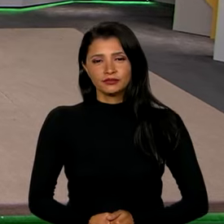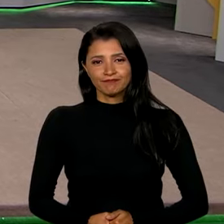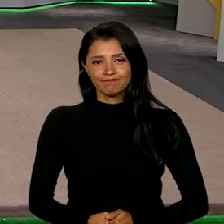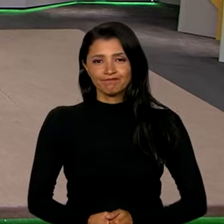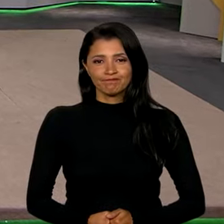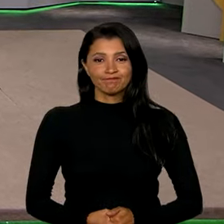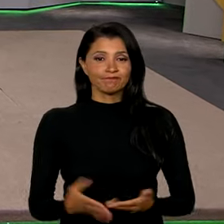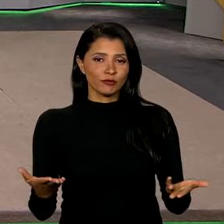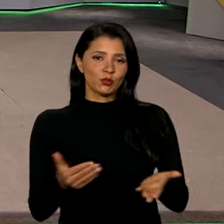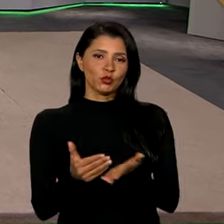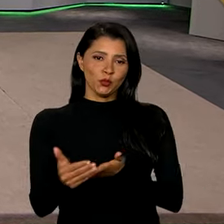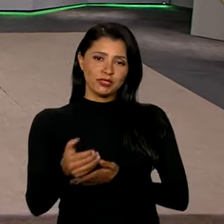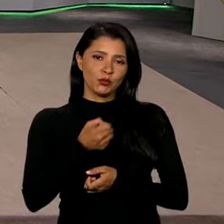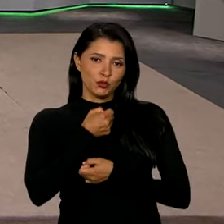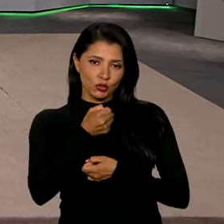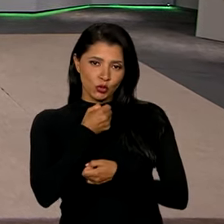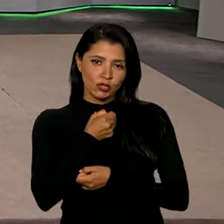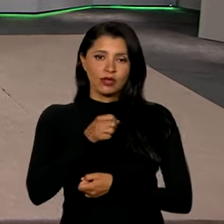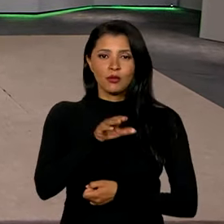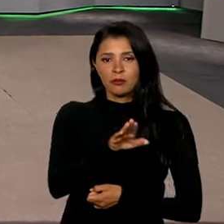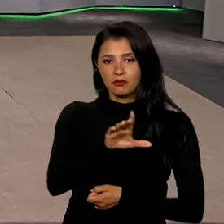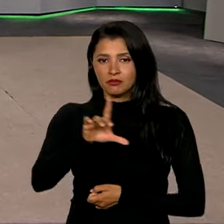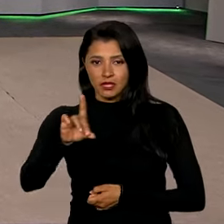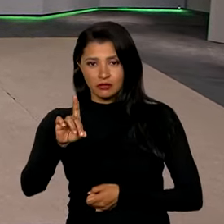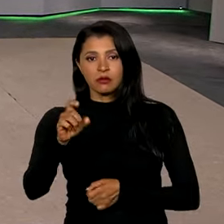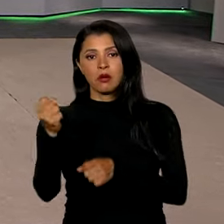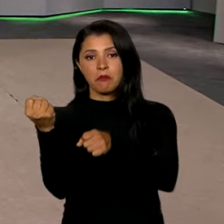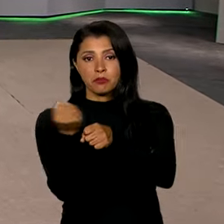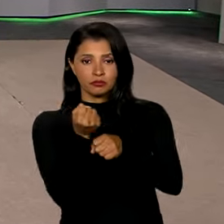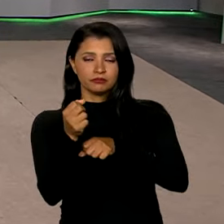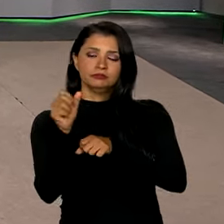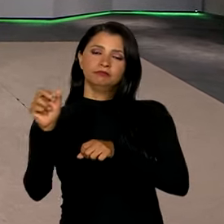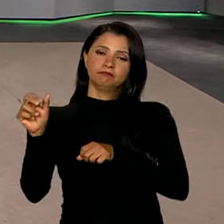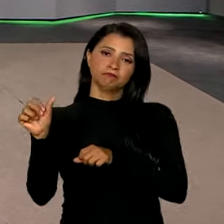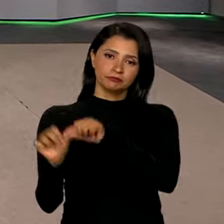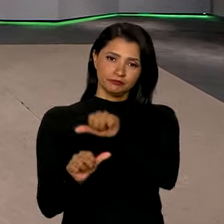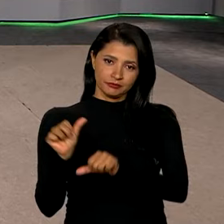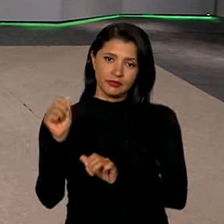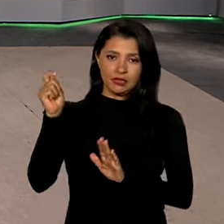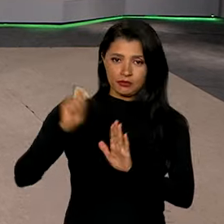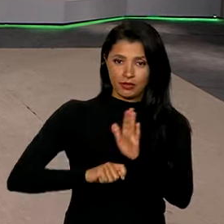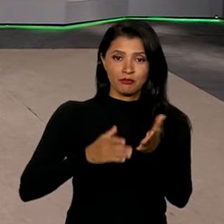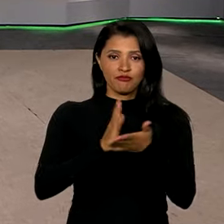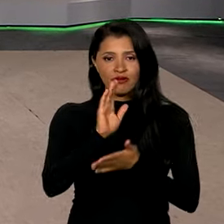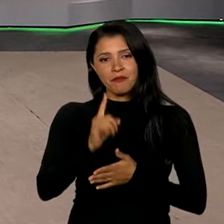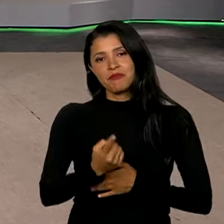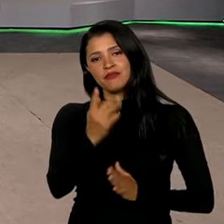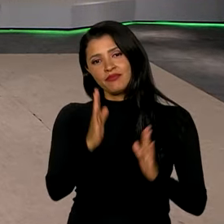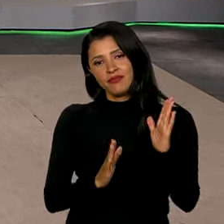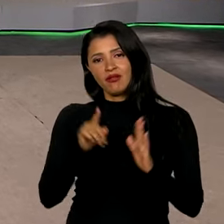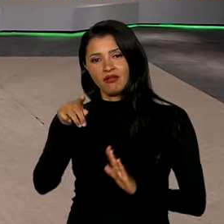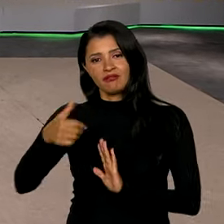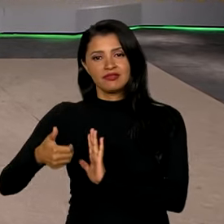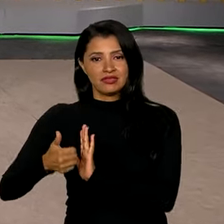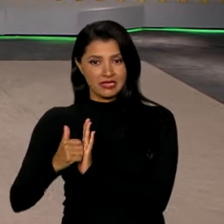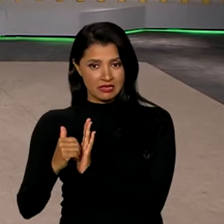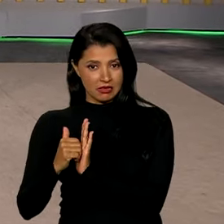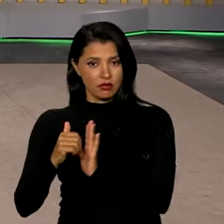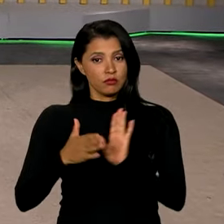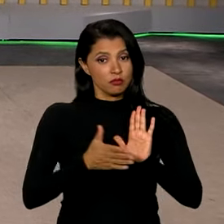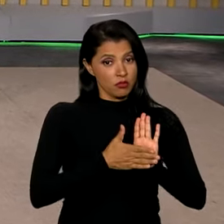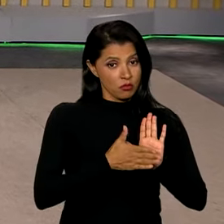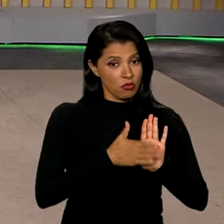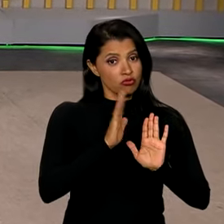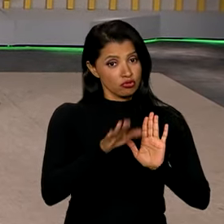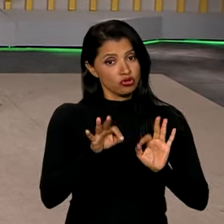E nós começamos esta edição do Brasil em Dia com a reforma tributária que foi aprovada em primeiro turno no Senado. A proposta